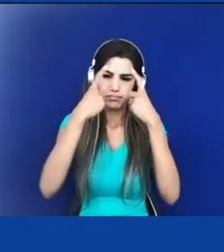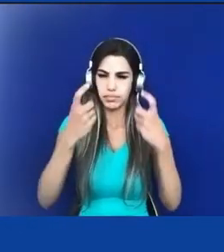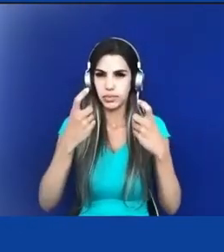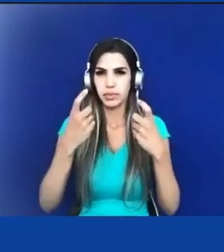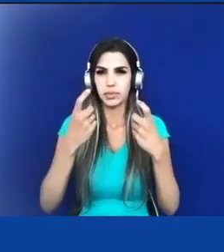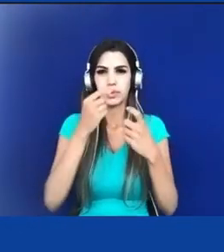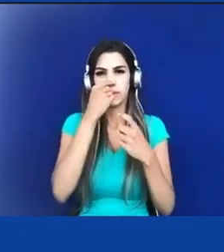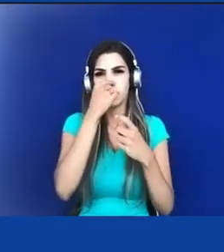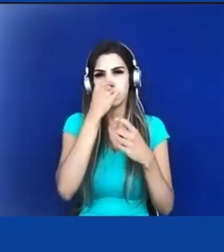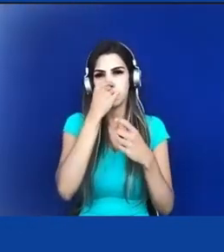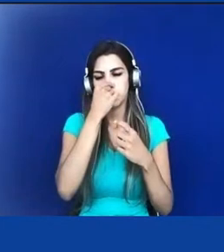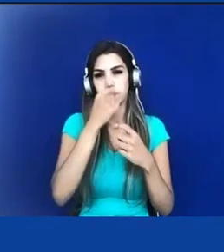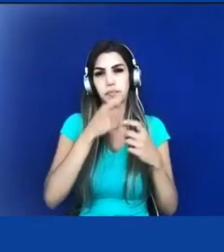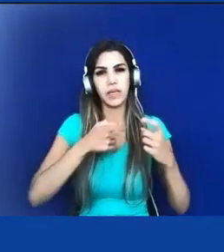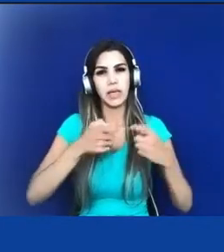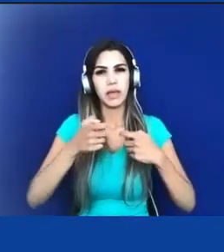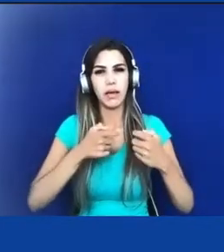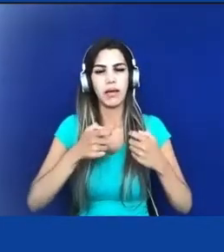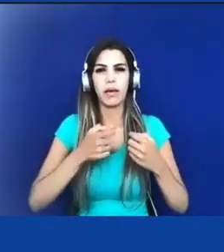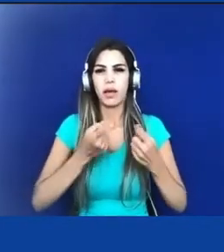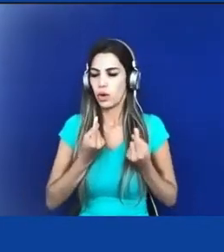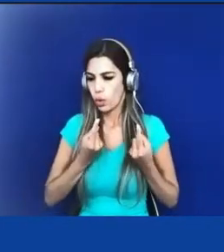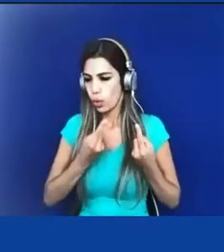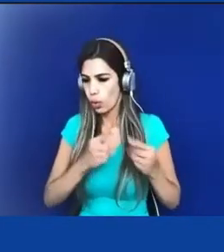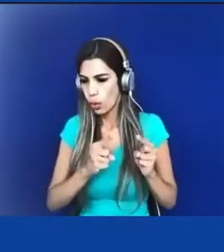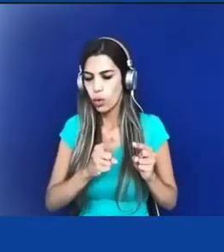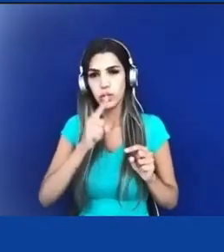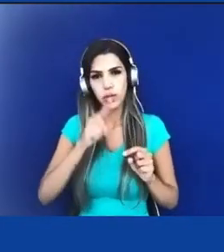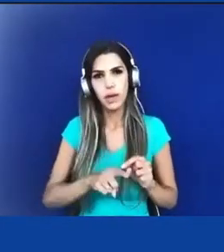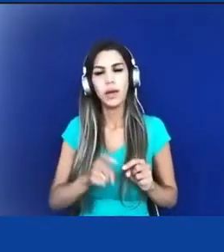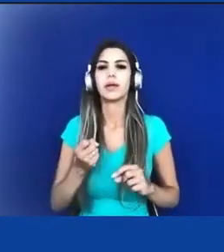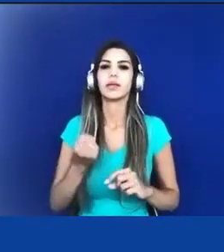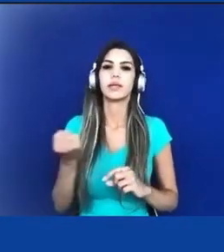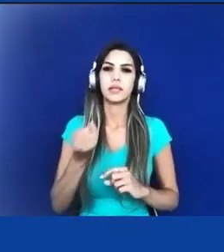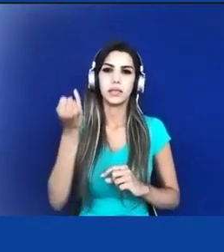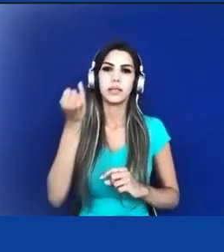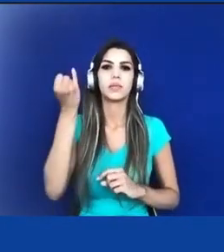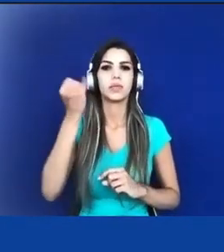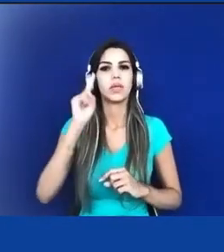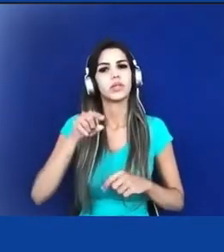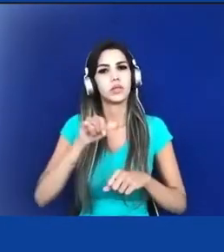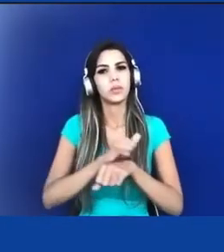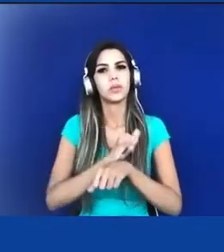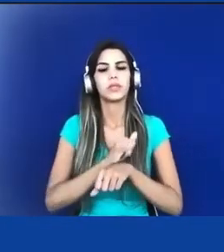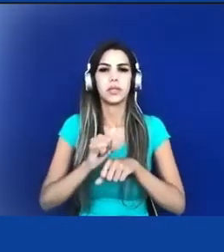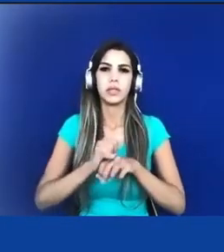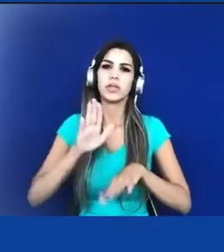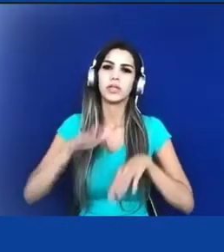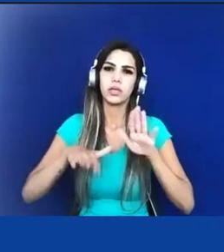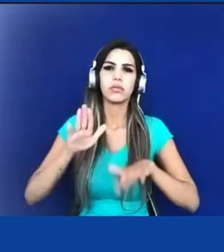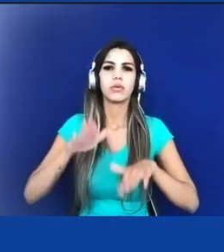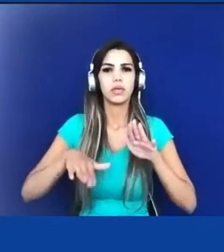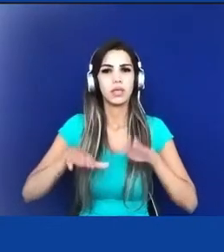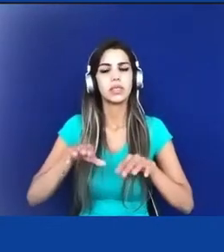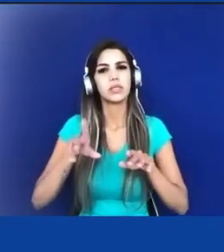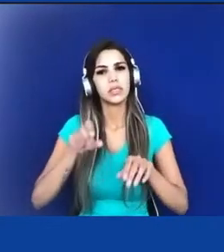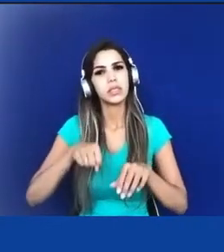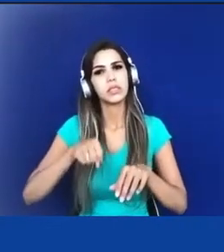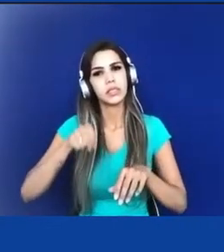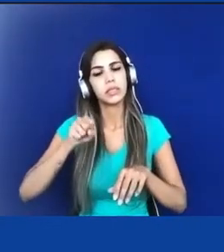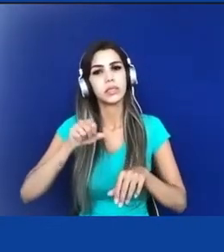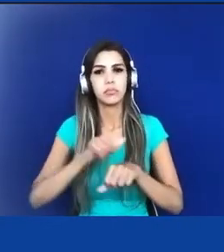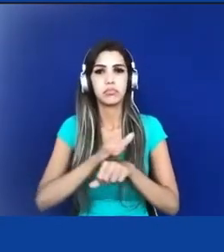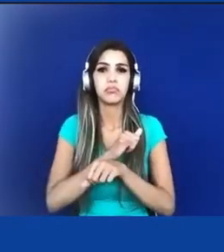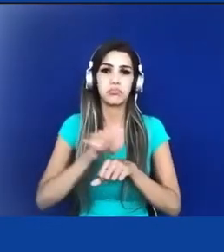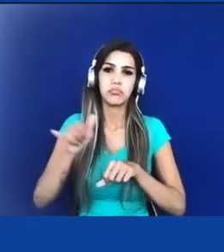que entrar em guerra, entrar em oposição, não seja importante, não seja uma estratégia importante em alguns momentos, em alguns contextos, em alguns, não é nada disso que eu estou